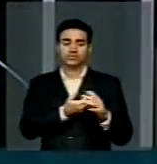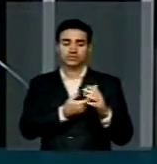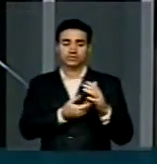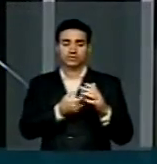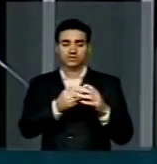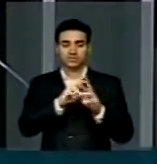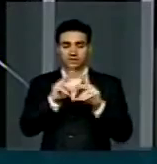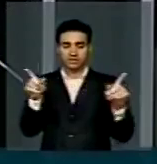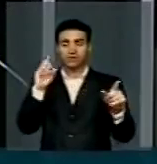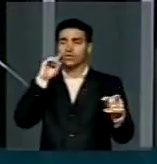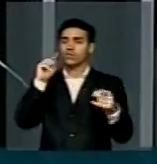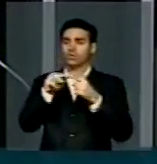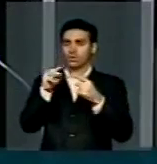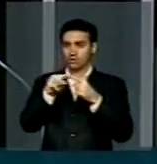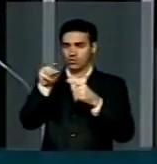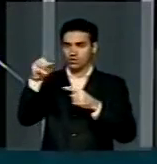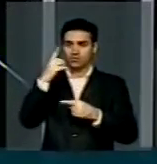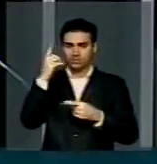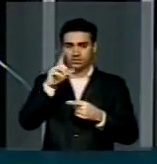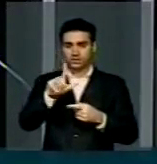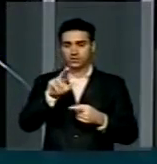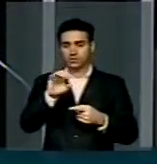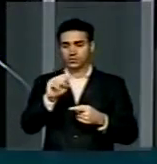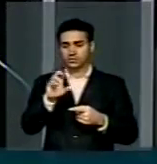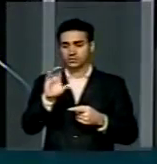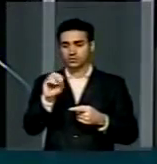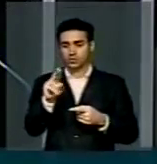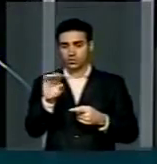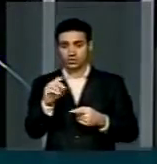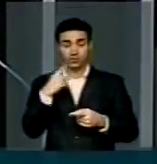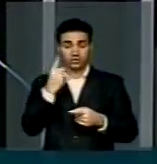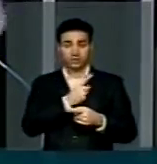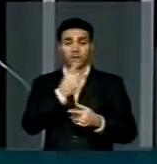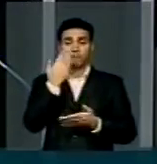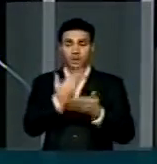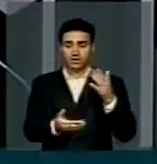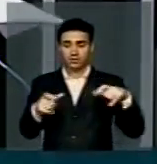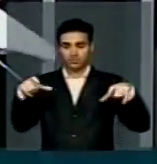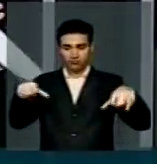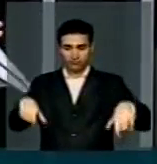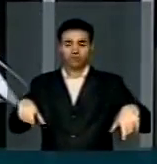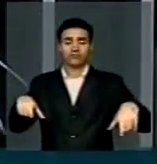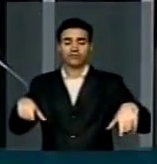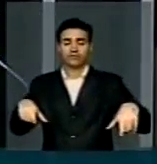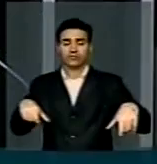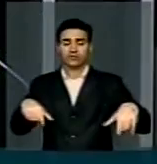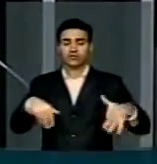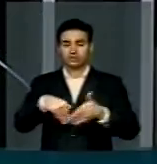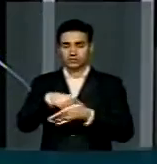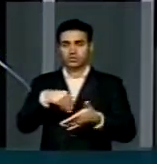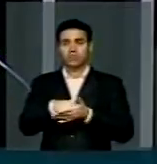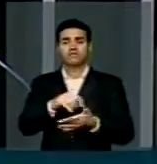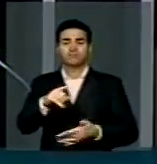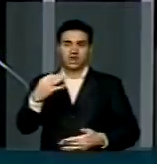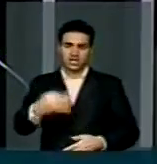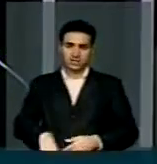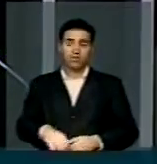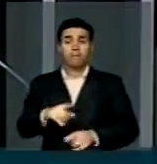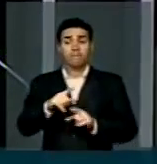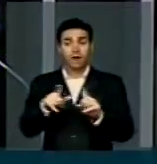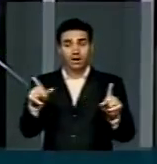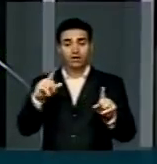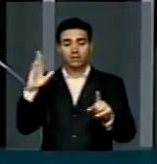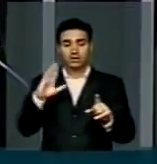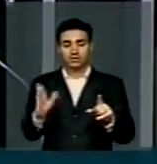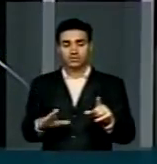eu comungo no mesmo pensamento do deputado Luiz Couto, perdemos no campo, merecidamente, diga-se a bem da verdade, mas o Brasil